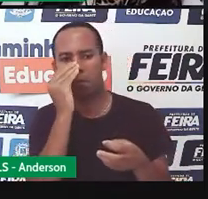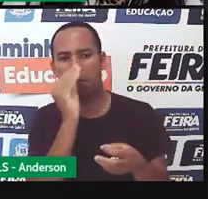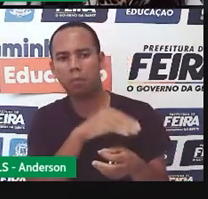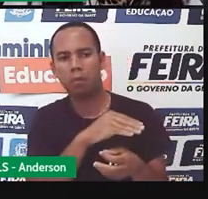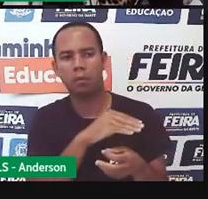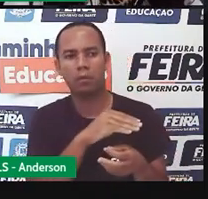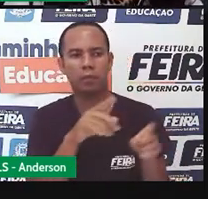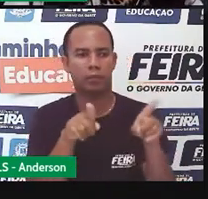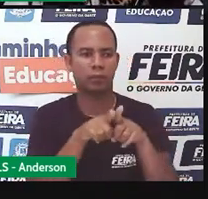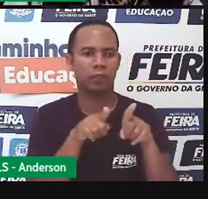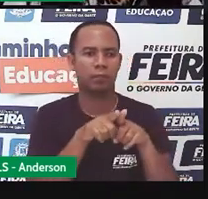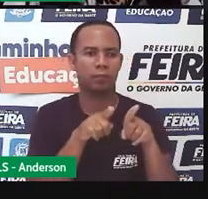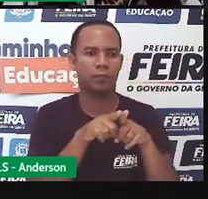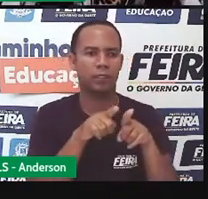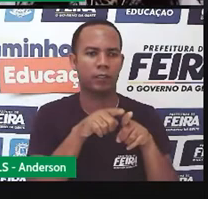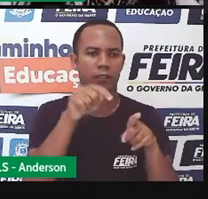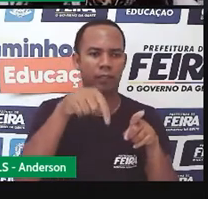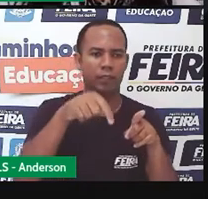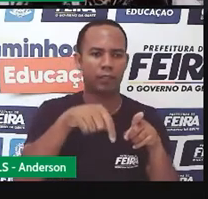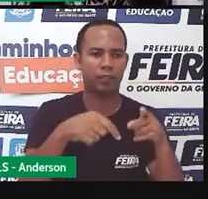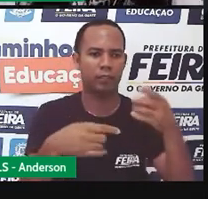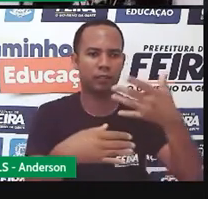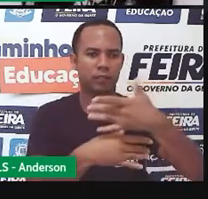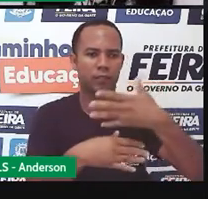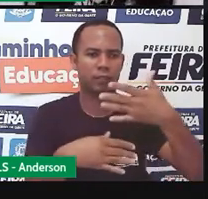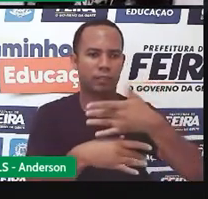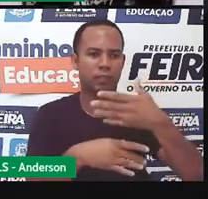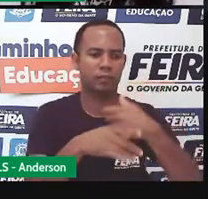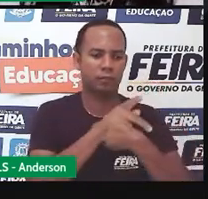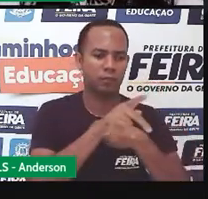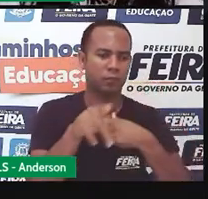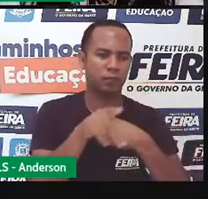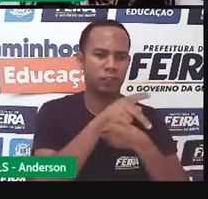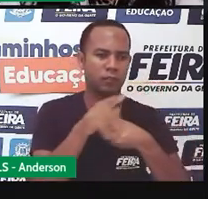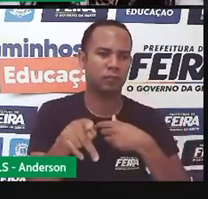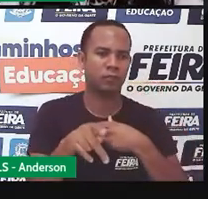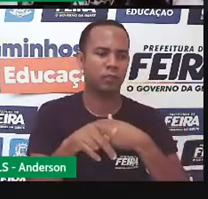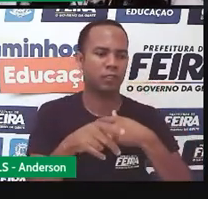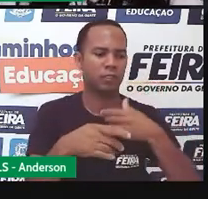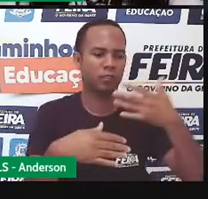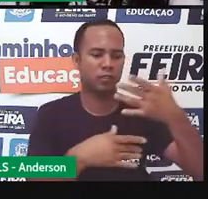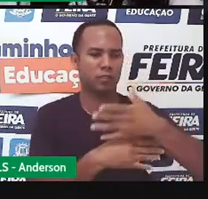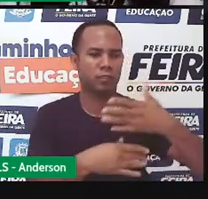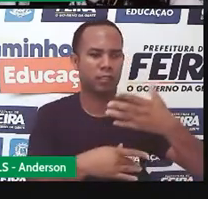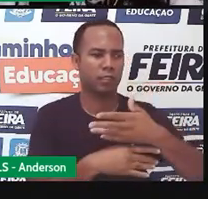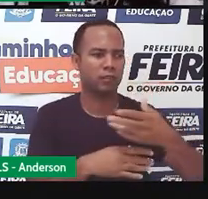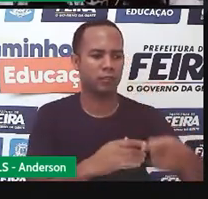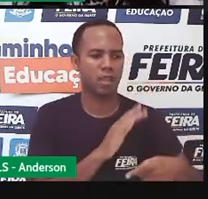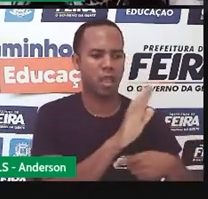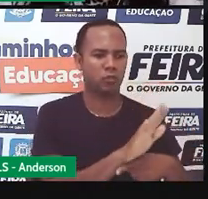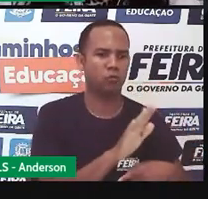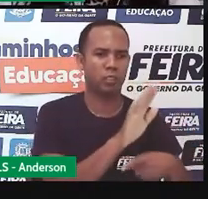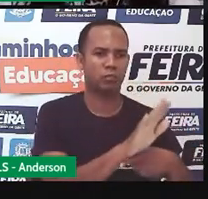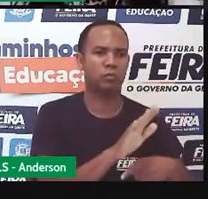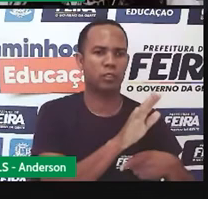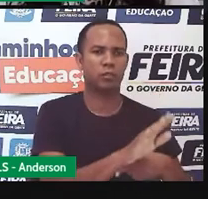reportagem da nossa cidade de uma professora que recolhe os animais abandonados e abrigou na sua casa.